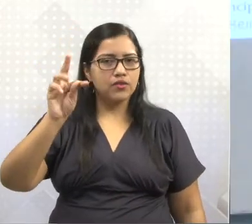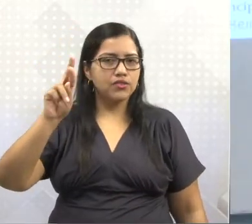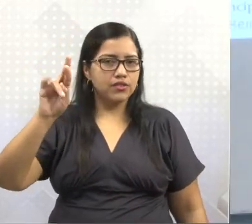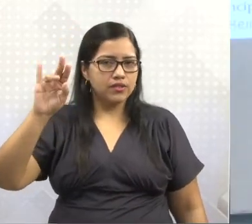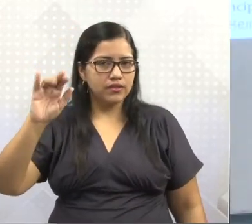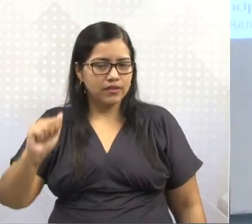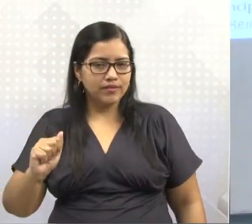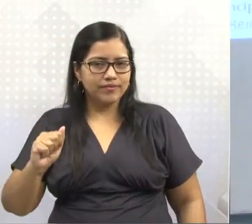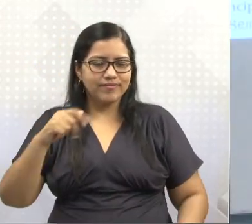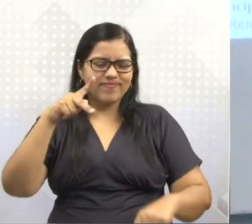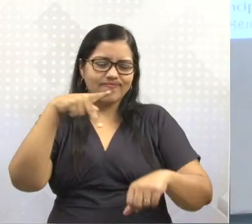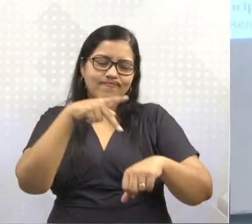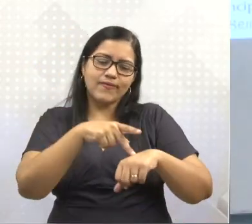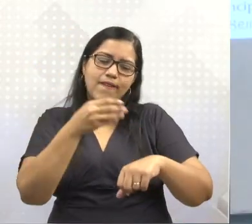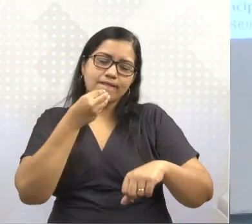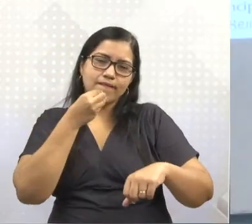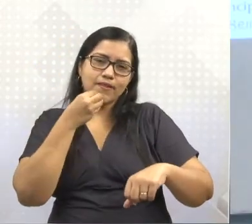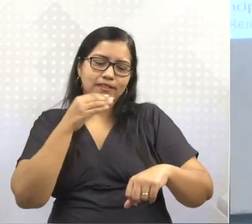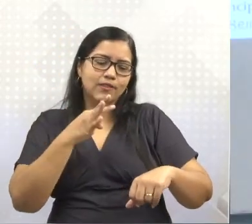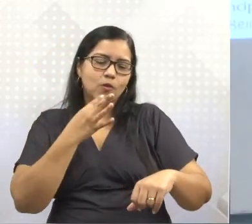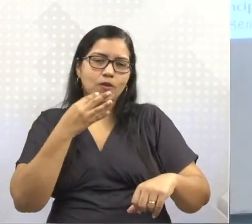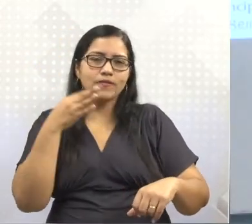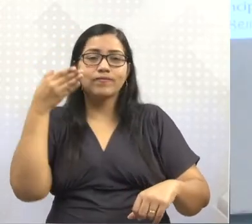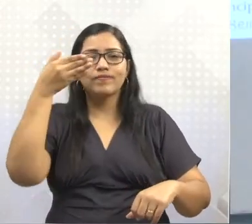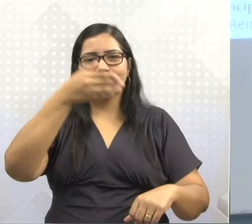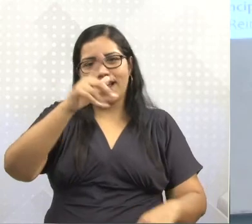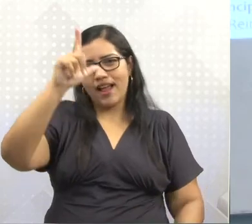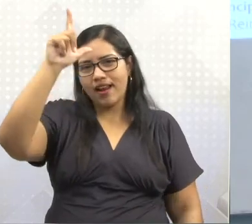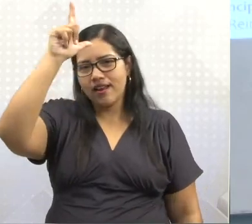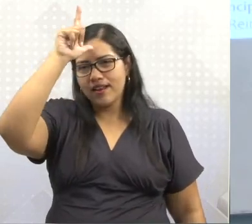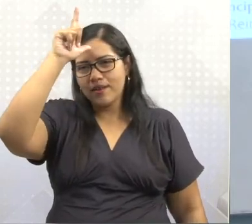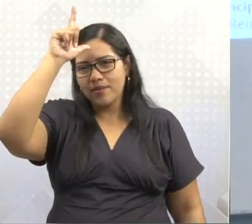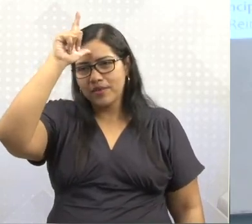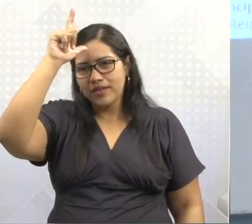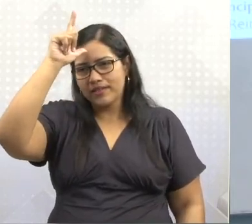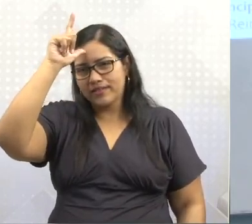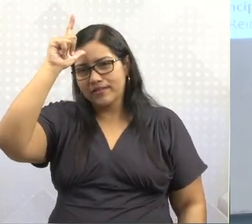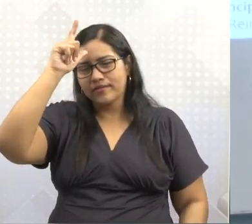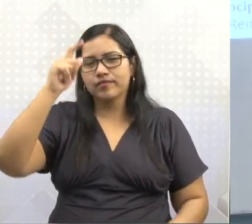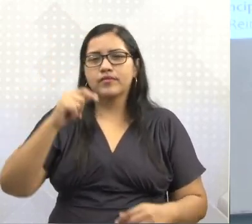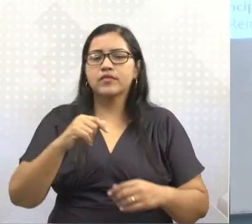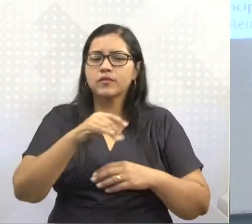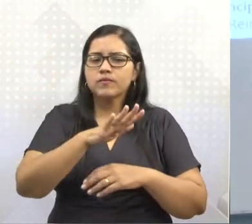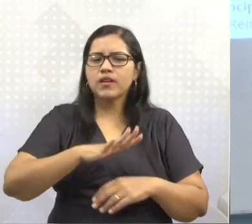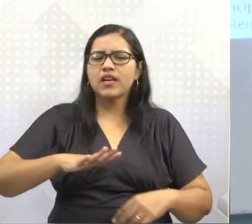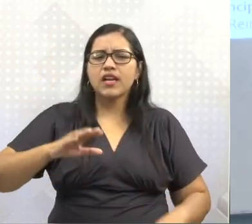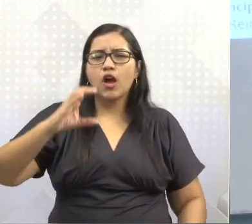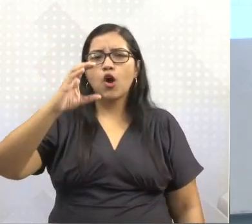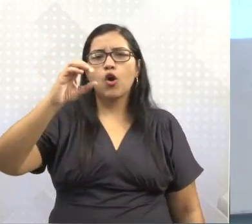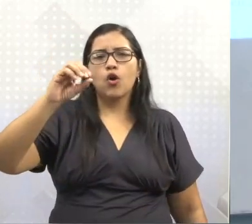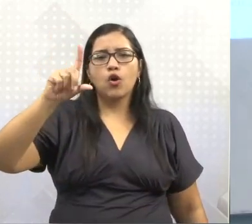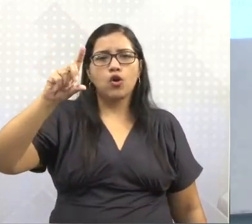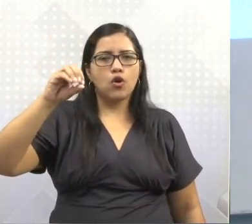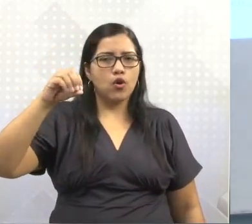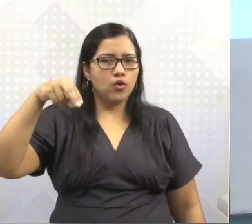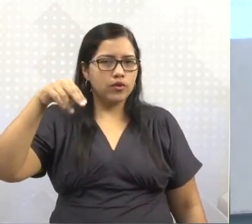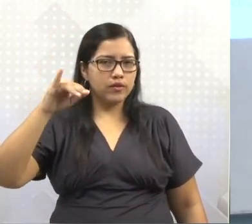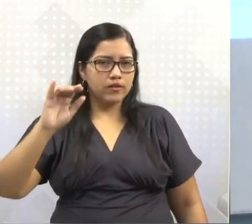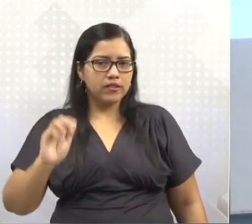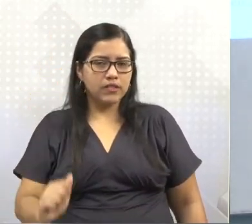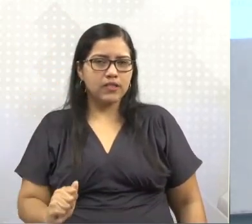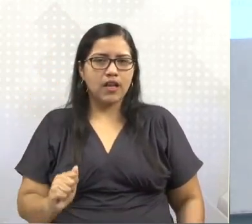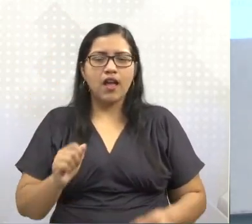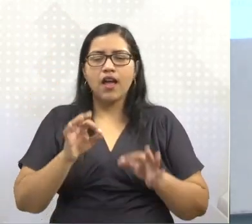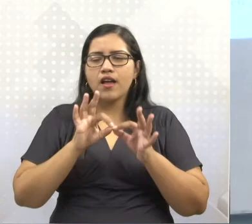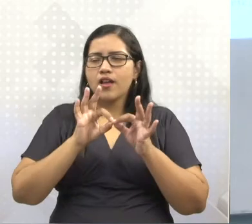Desses países, eu gostaria muito de conhecer a Alemanha, principalmente a Colônia, que é uma área muito bonita. E, sinceramente,